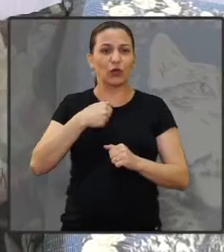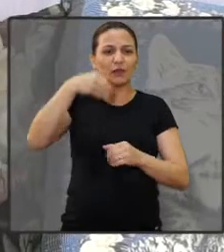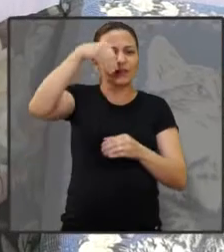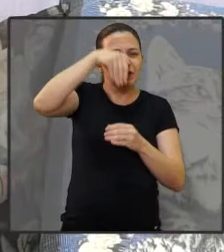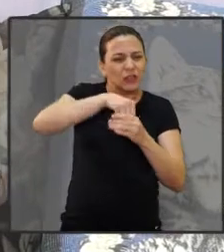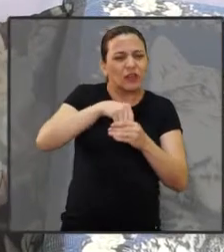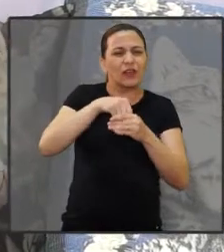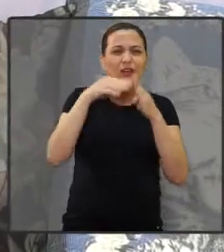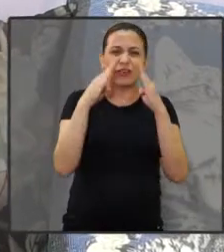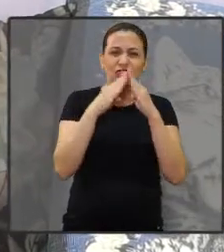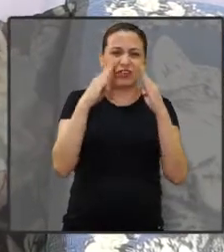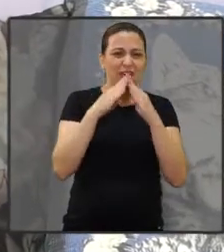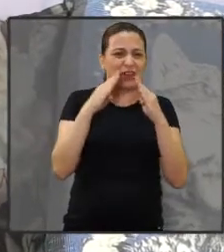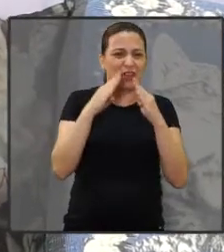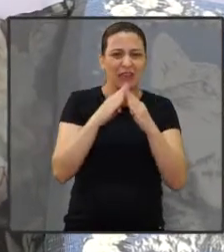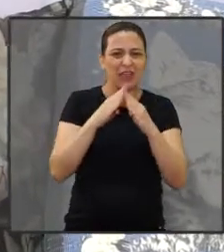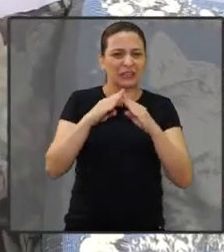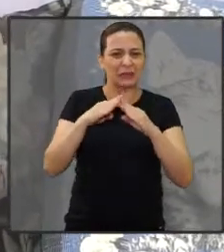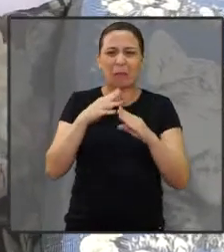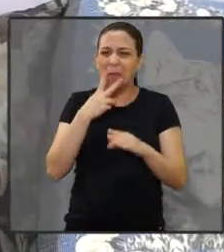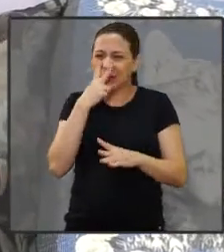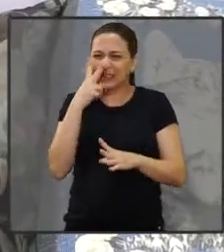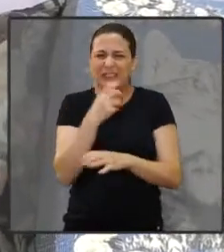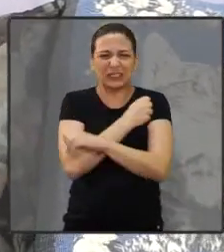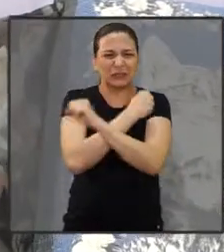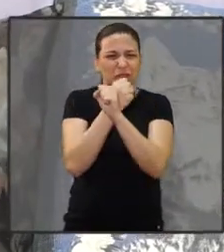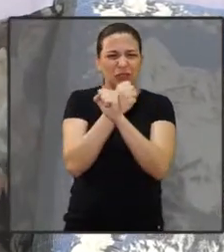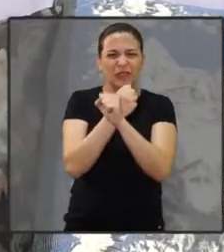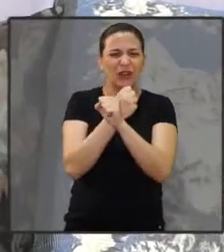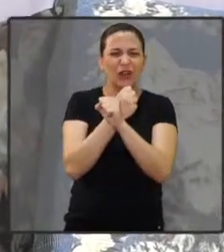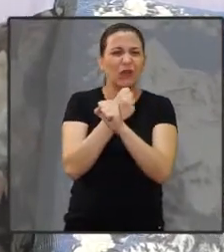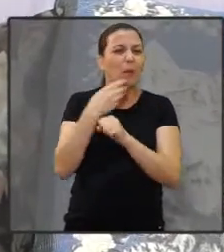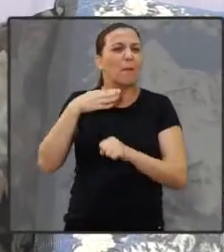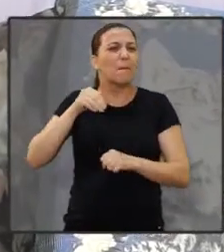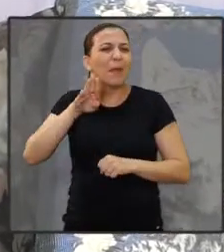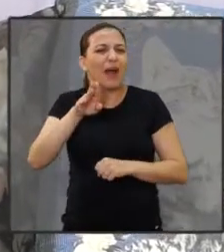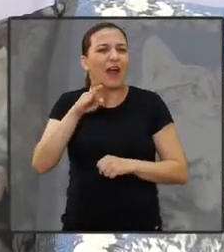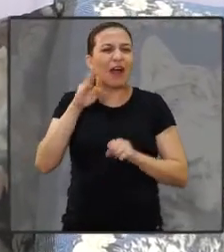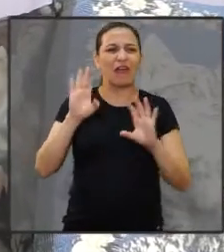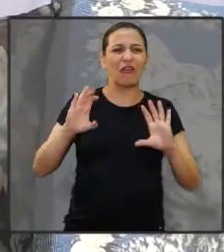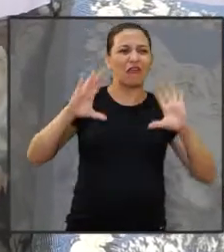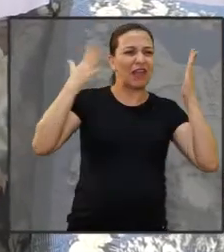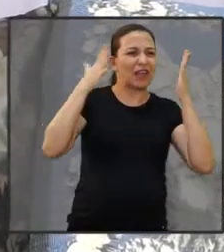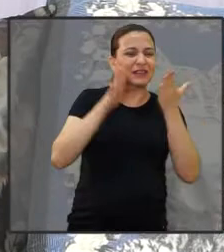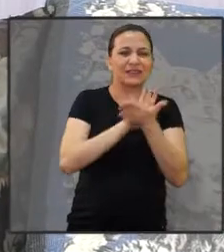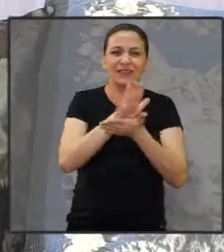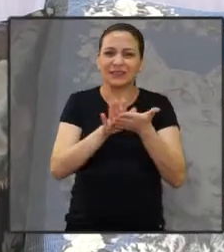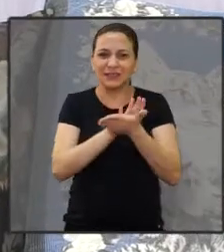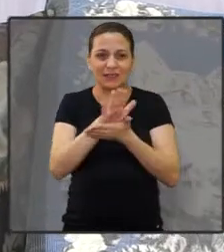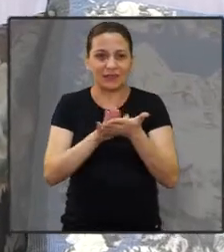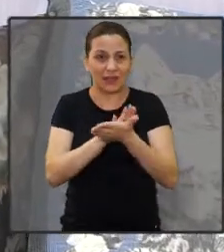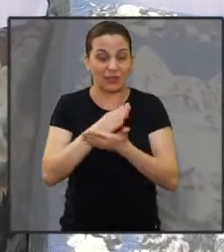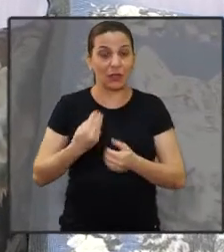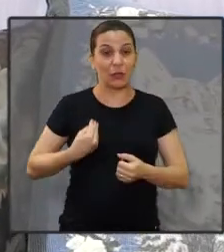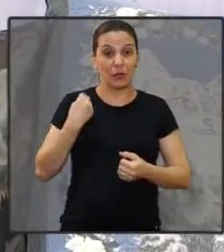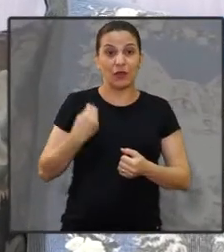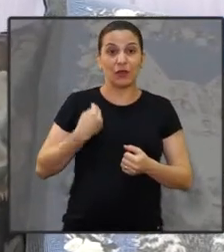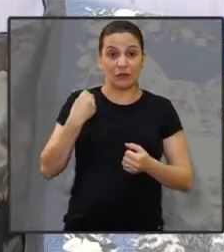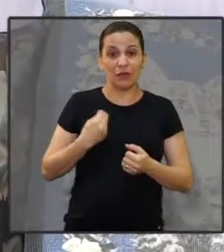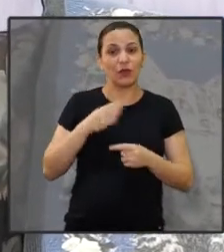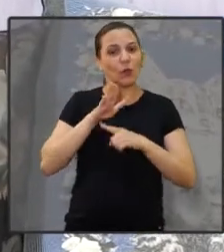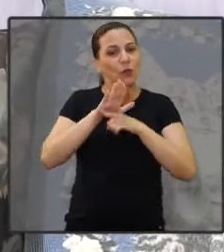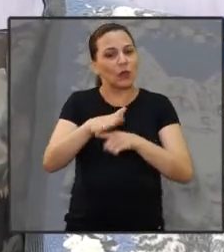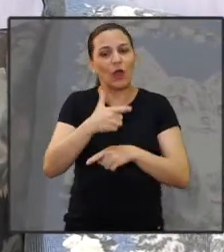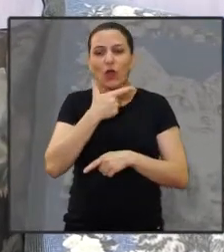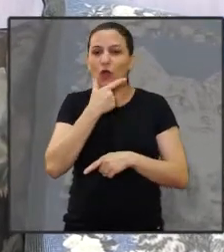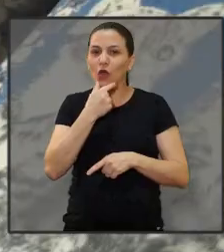vou em baile, eu não vou em festa. Pergunta para todo mundo aqui. A minha vida é ficar aqui em casa, cuidando do meu filho, que agora vivi eu e